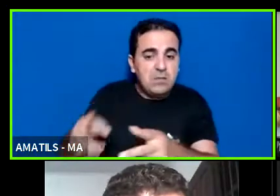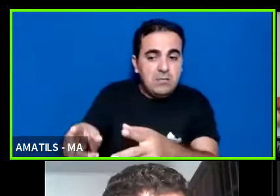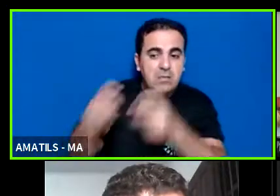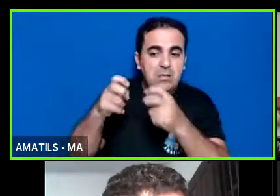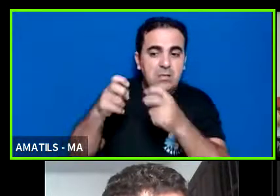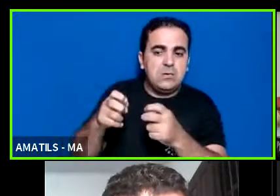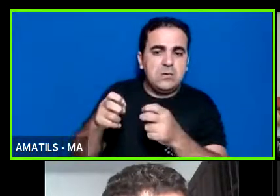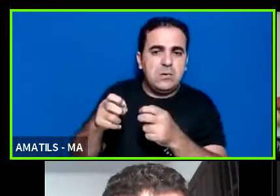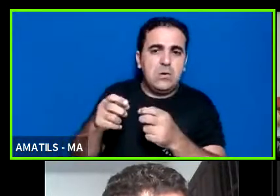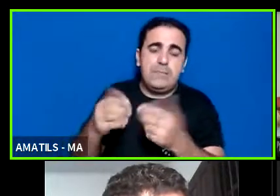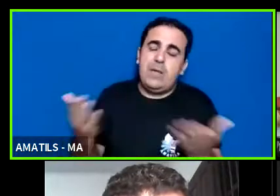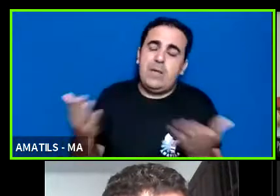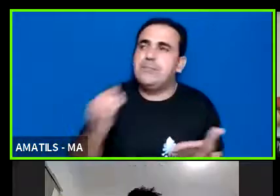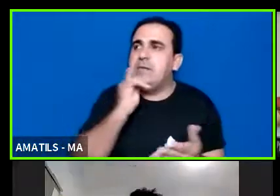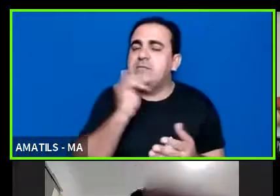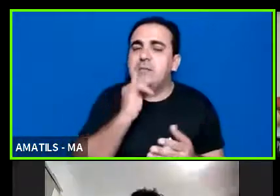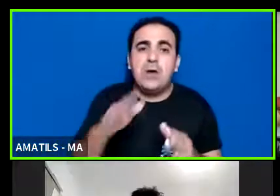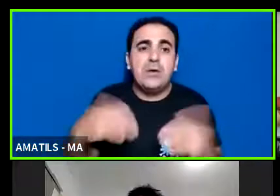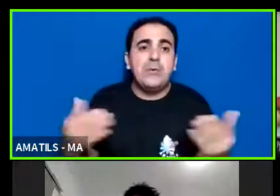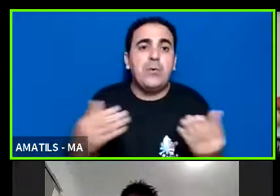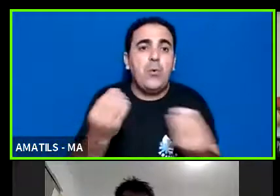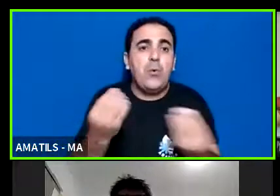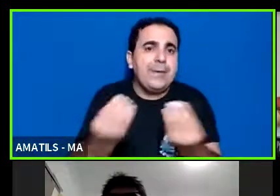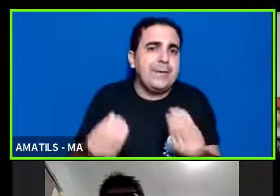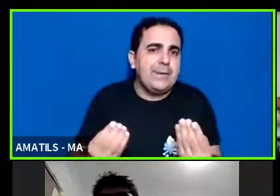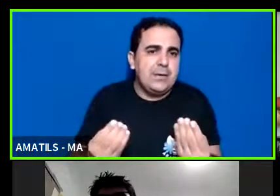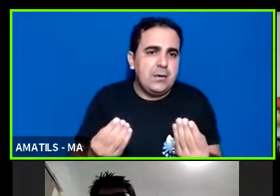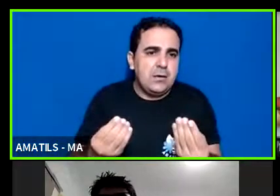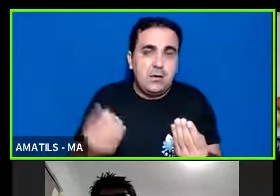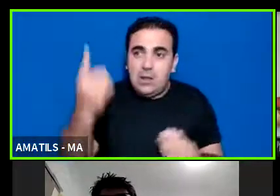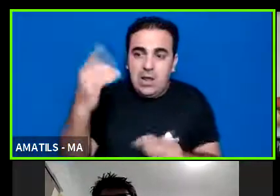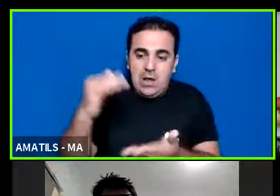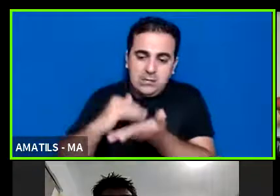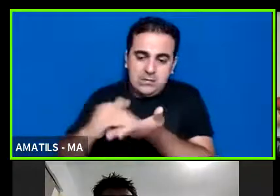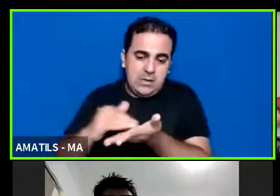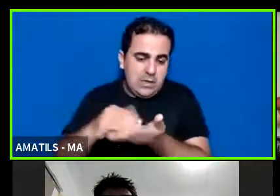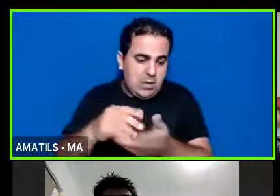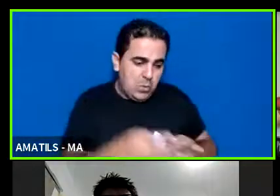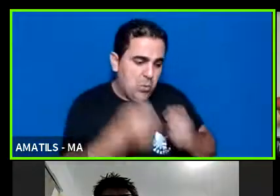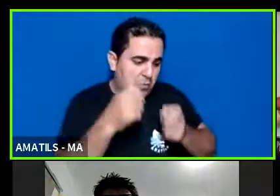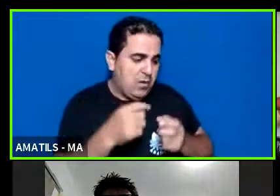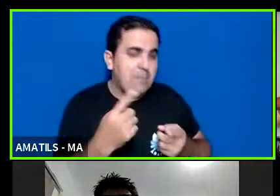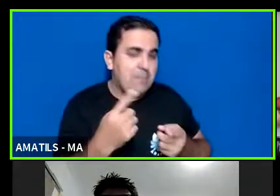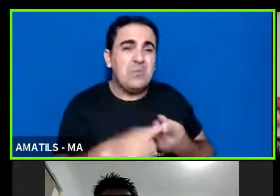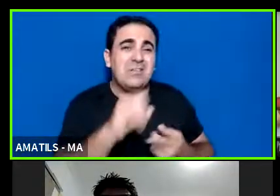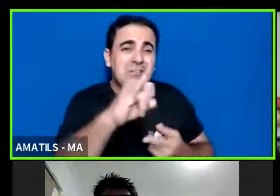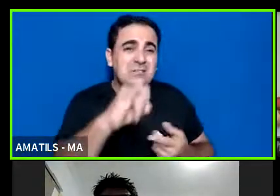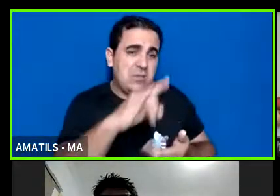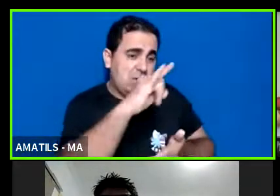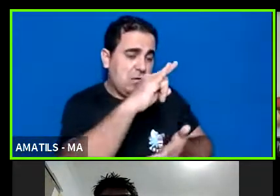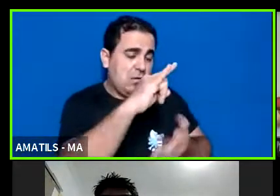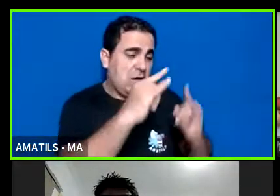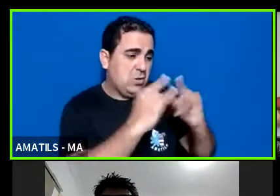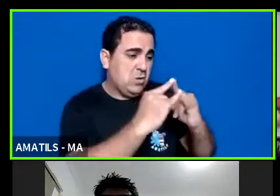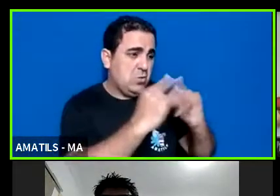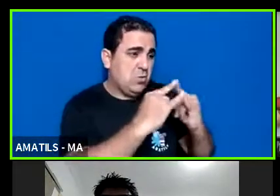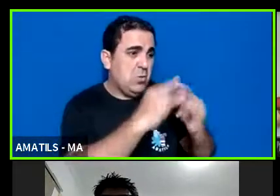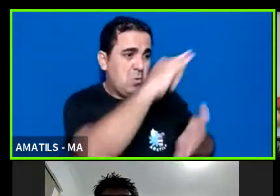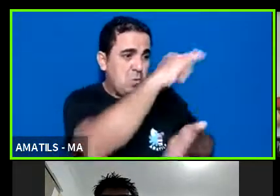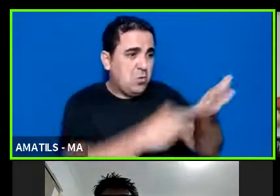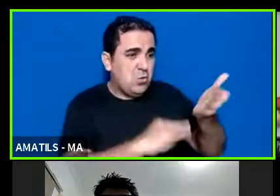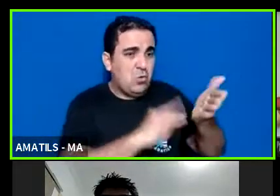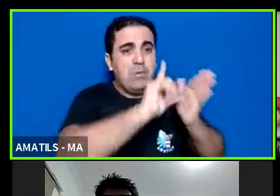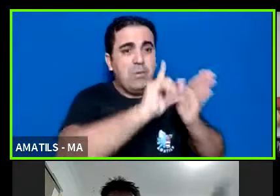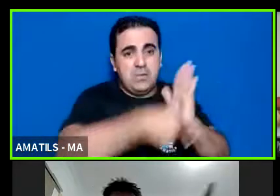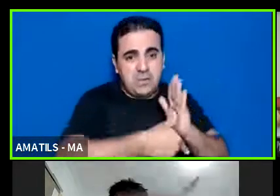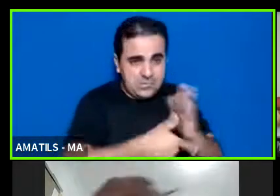em que momento que ele não é estudado de jeito nenhum quando a entidade não possui regularidade então o primeiro ponto é